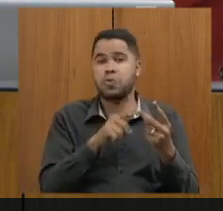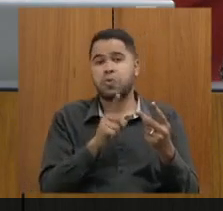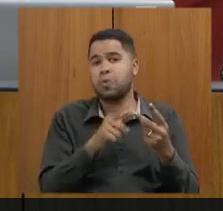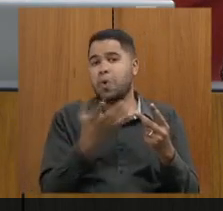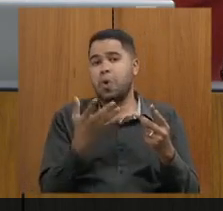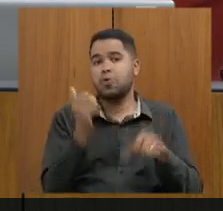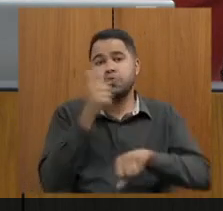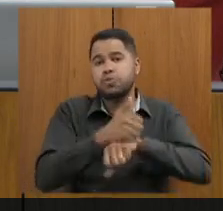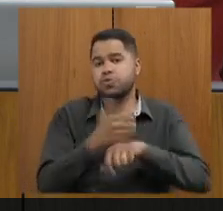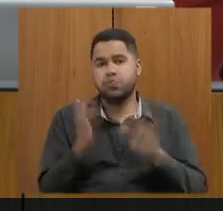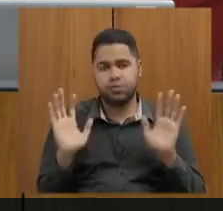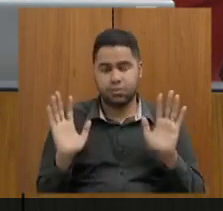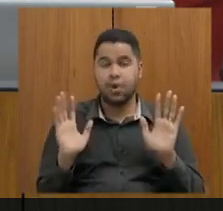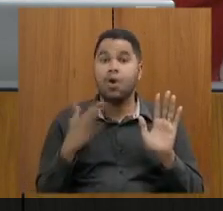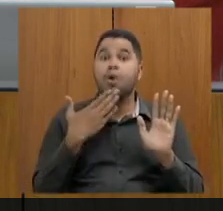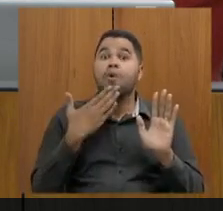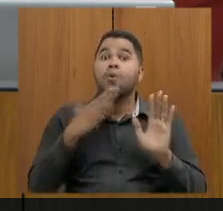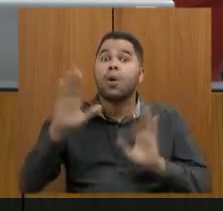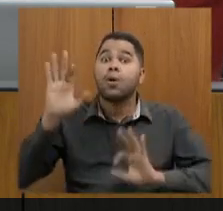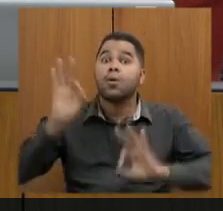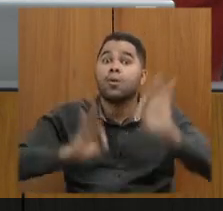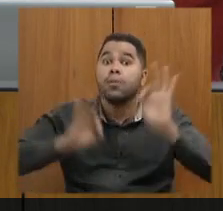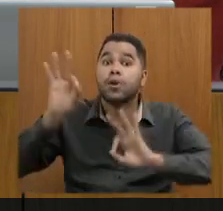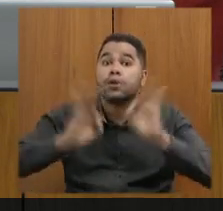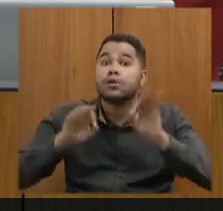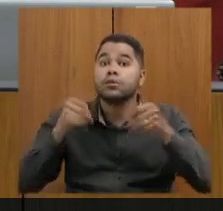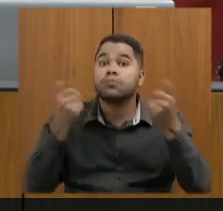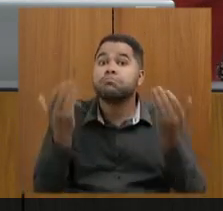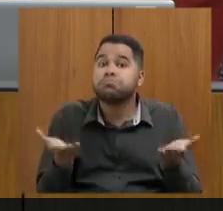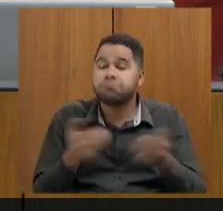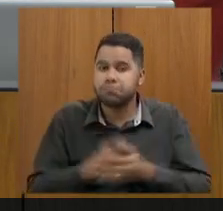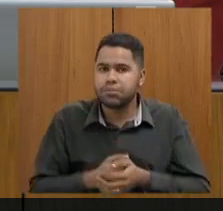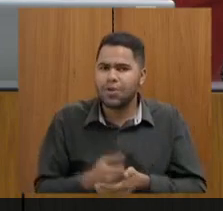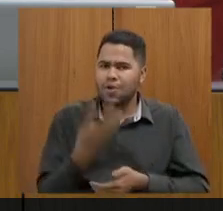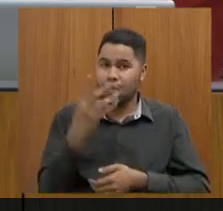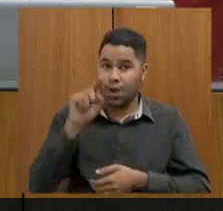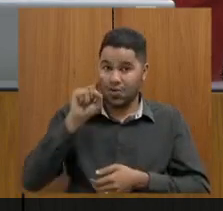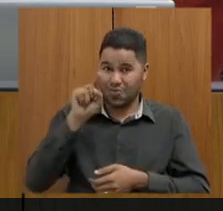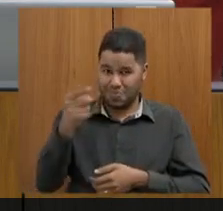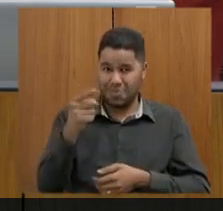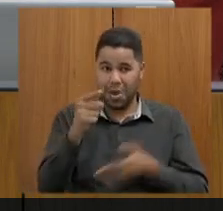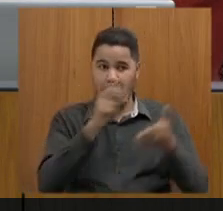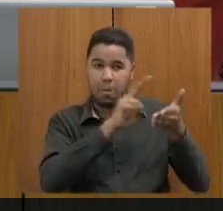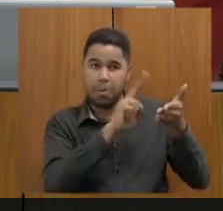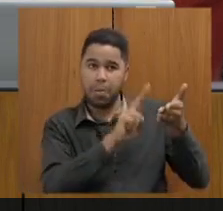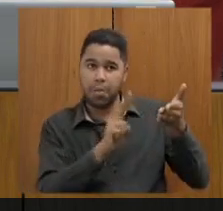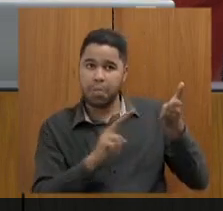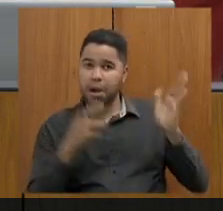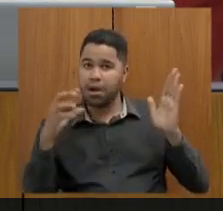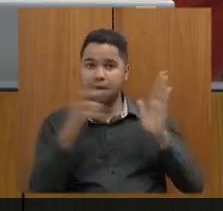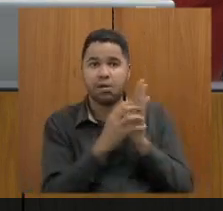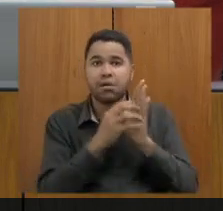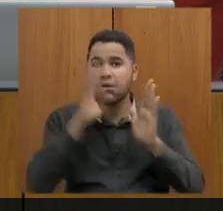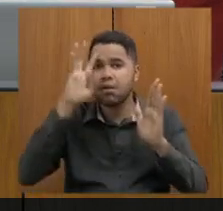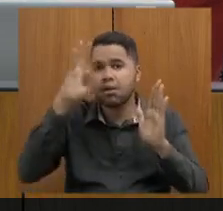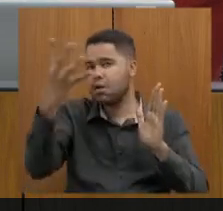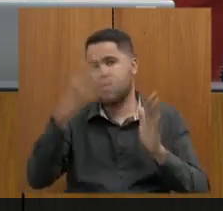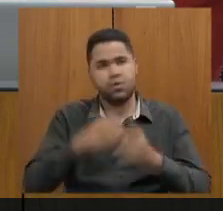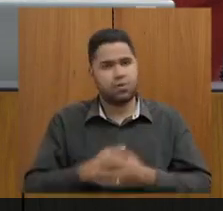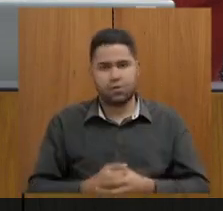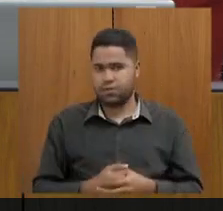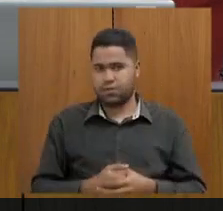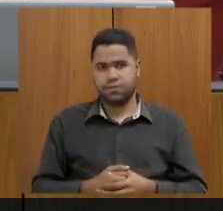aula, substituição. Qual é o planejamento disso? 4 mil nomeações não resolve tudo.